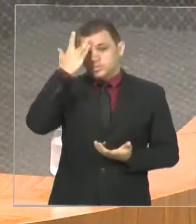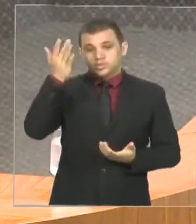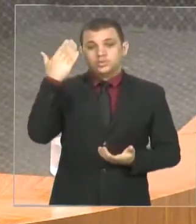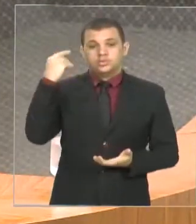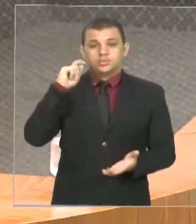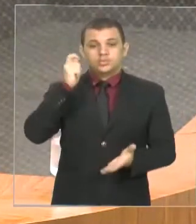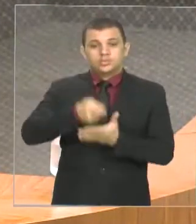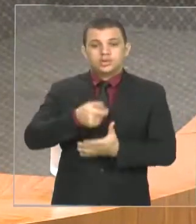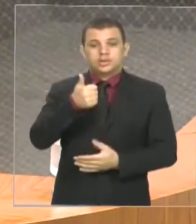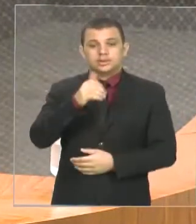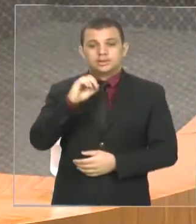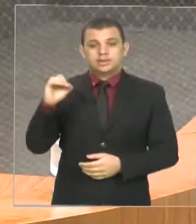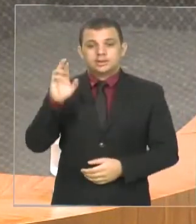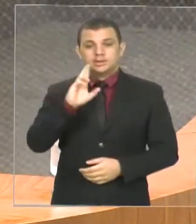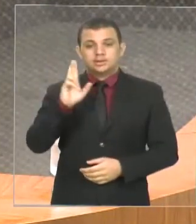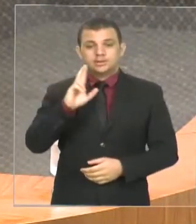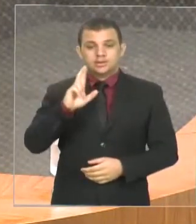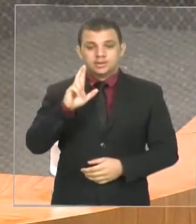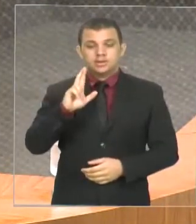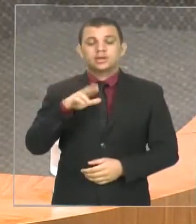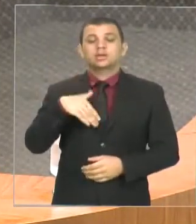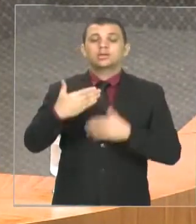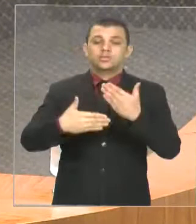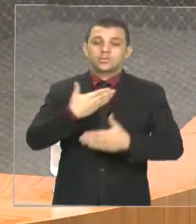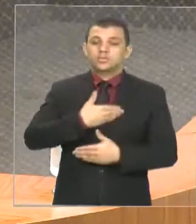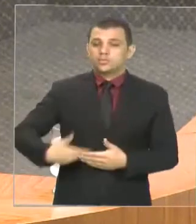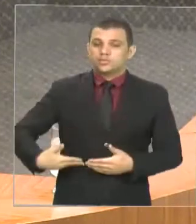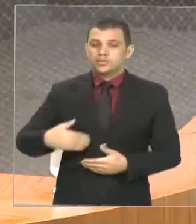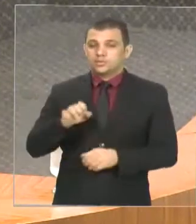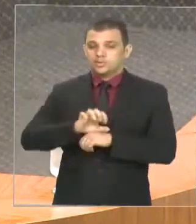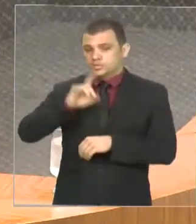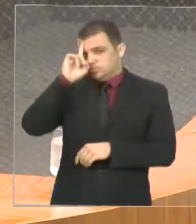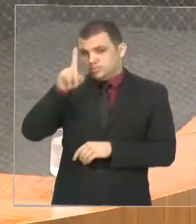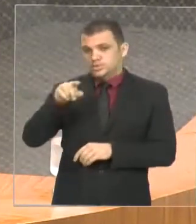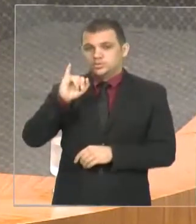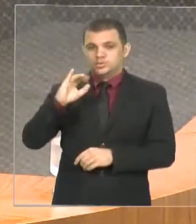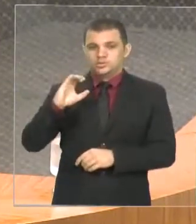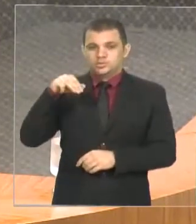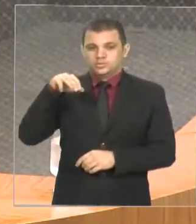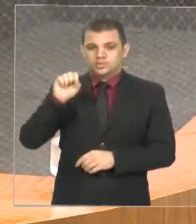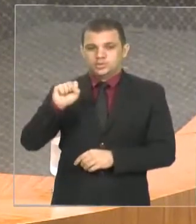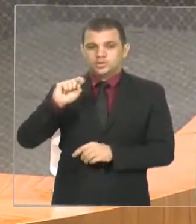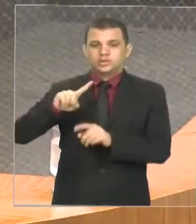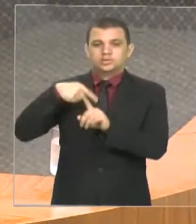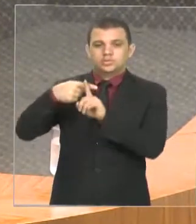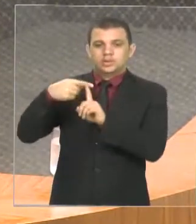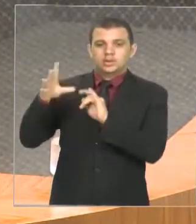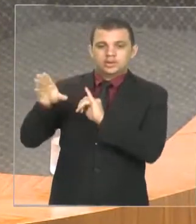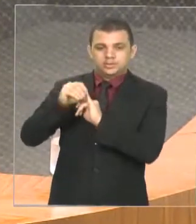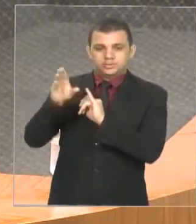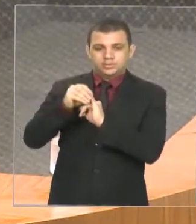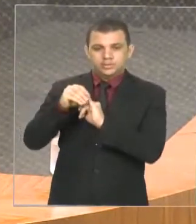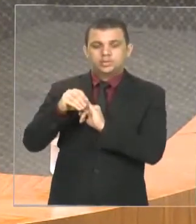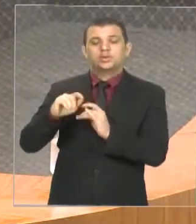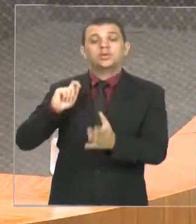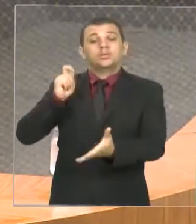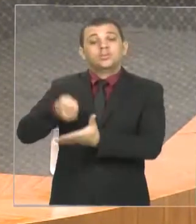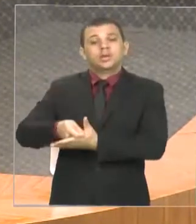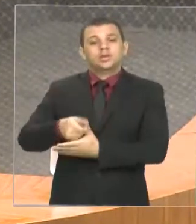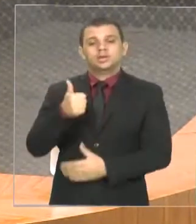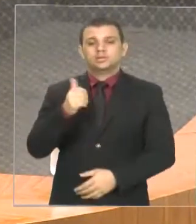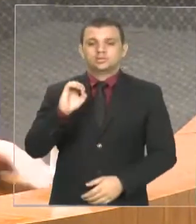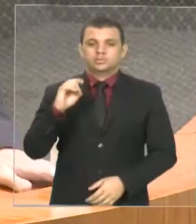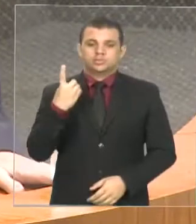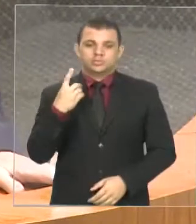determinado pelo governo do Estado do ICMS, passará a pagar entre 101 e 102. O aumento